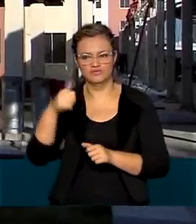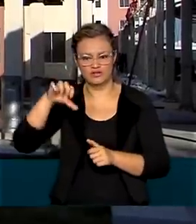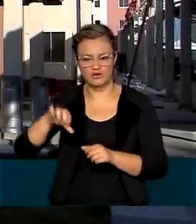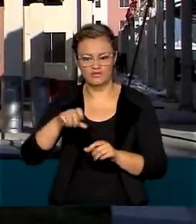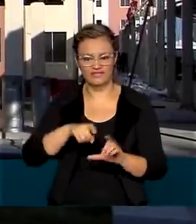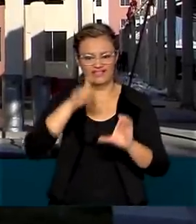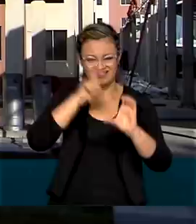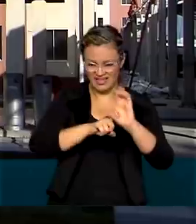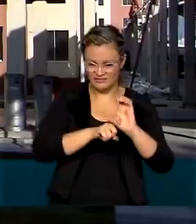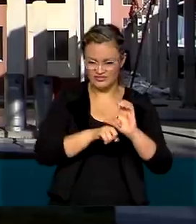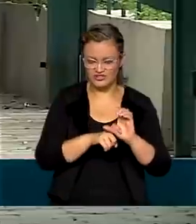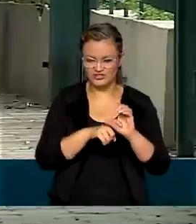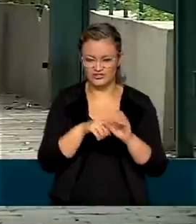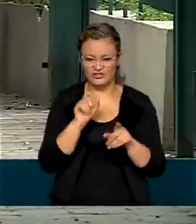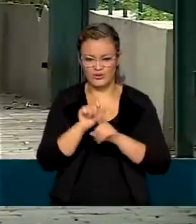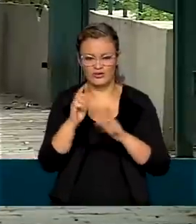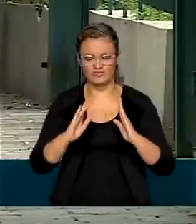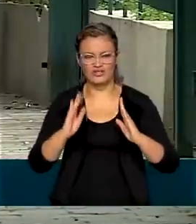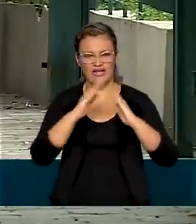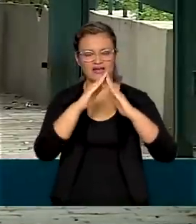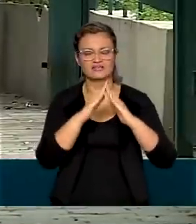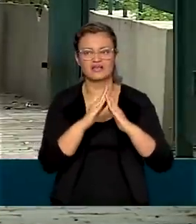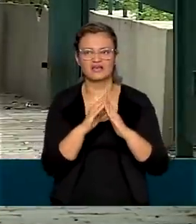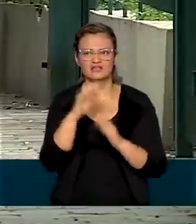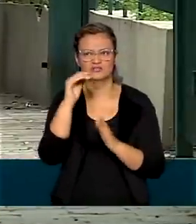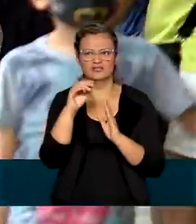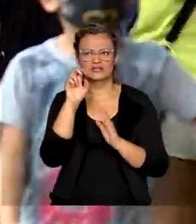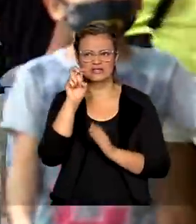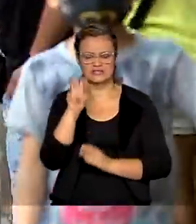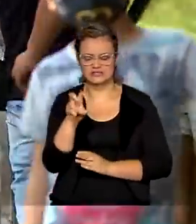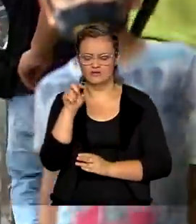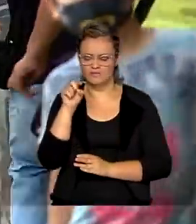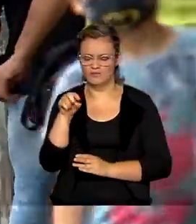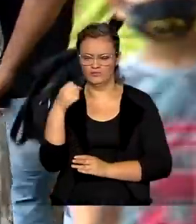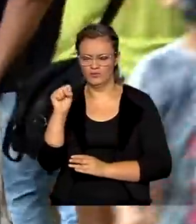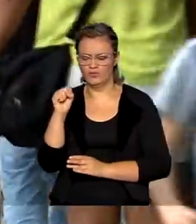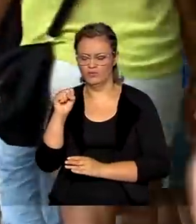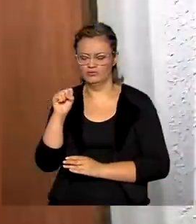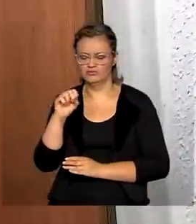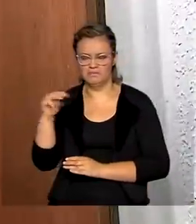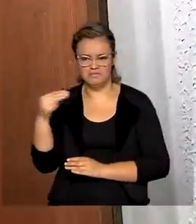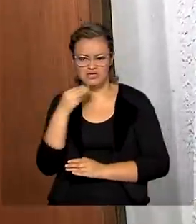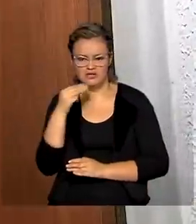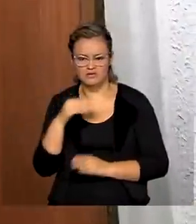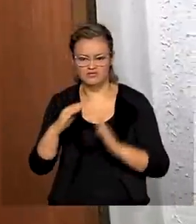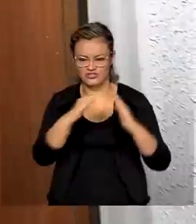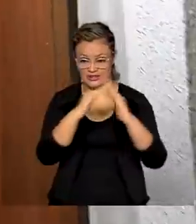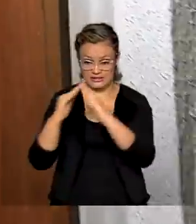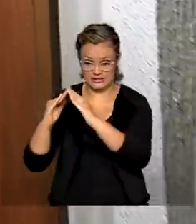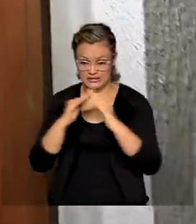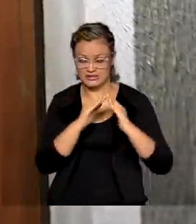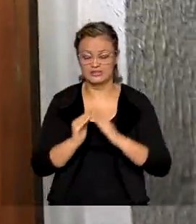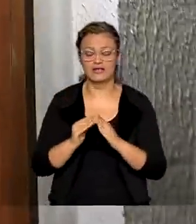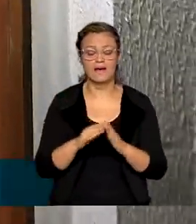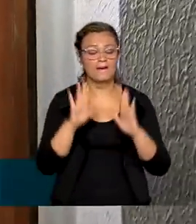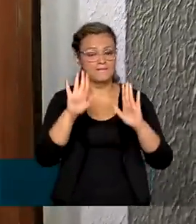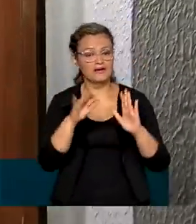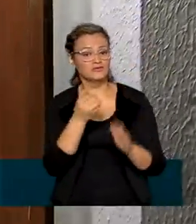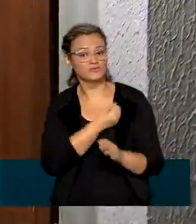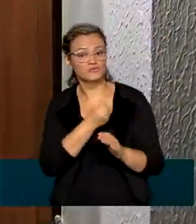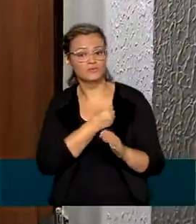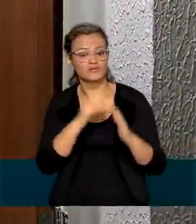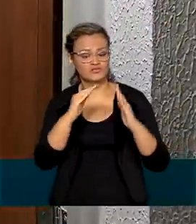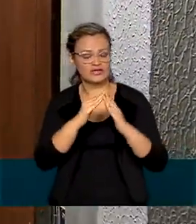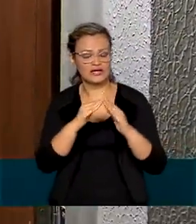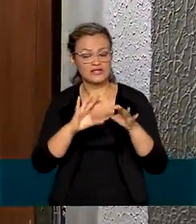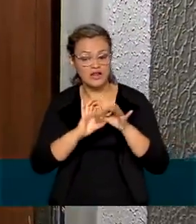habitacional em todo o Brasil está em 5,8 milhões de moradias. Em compensação, o número de casas